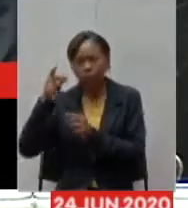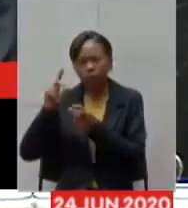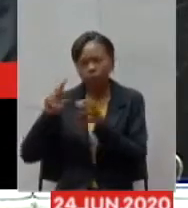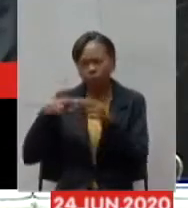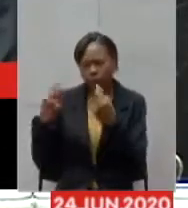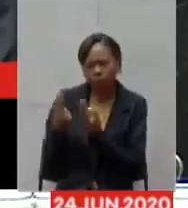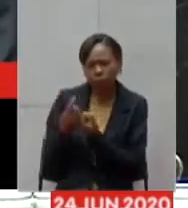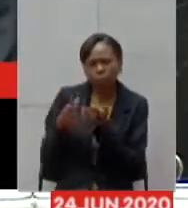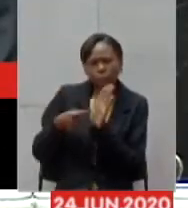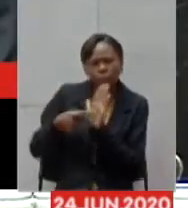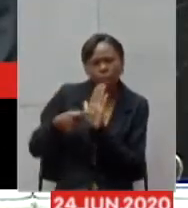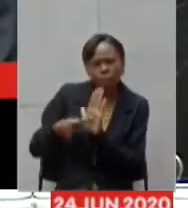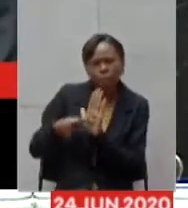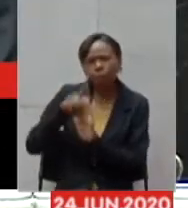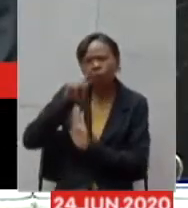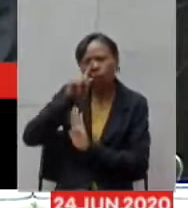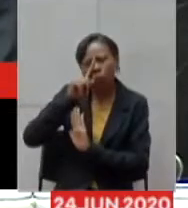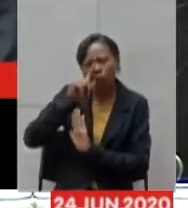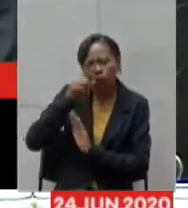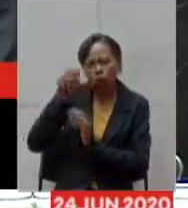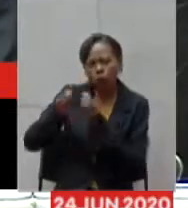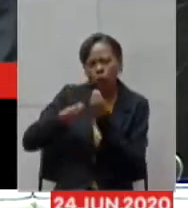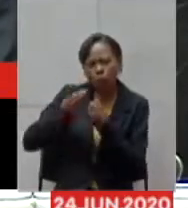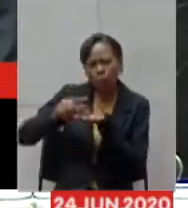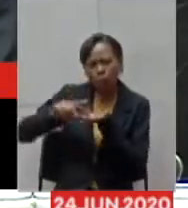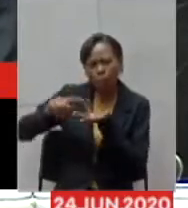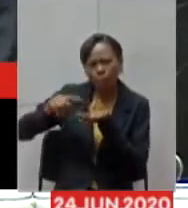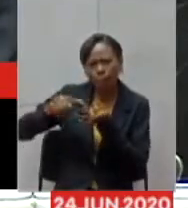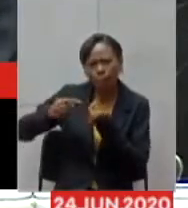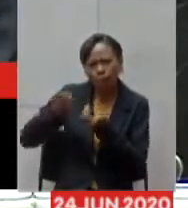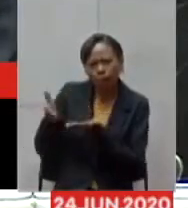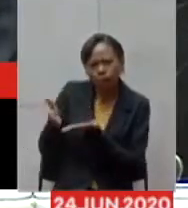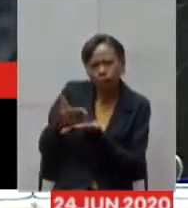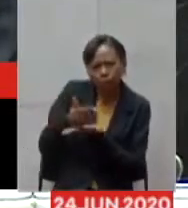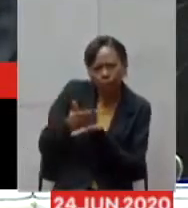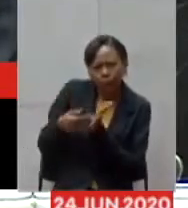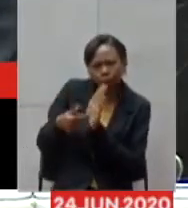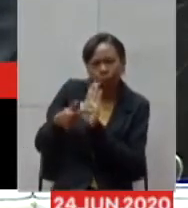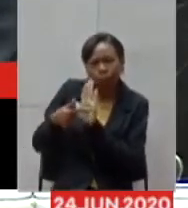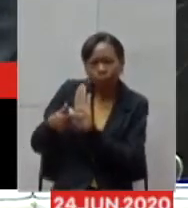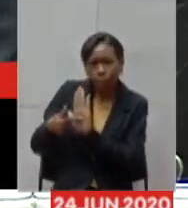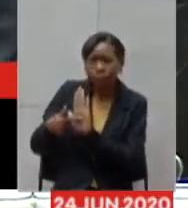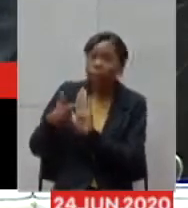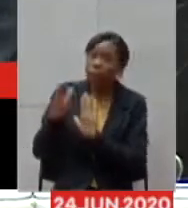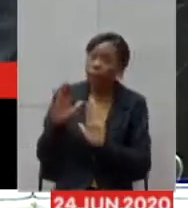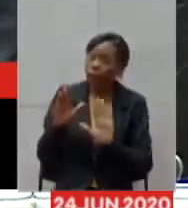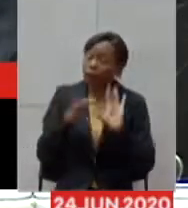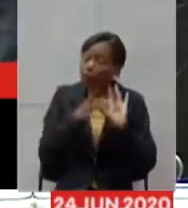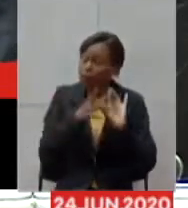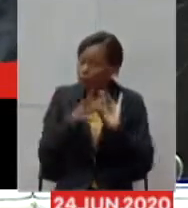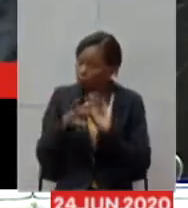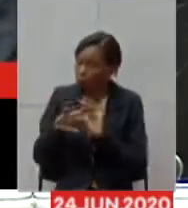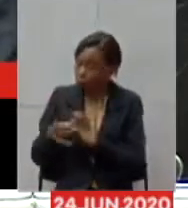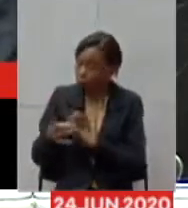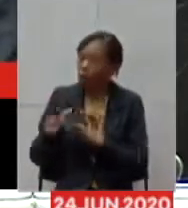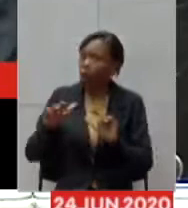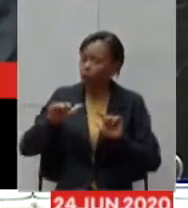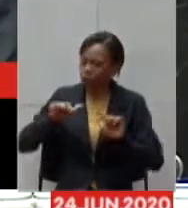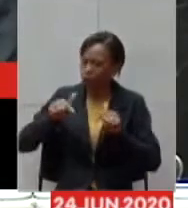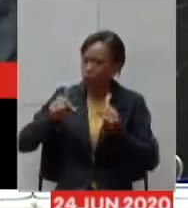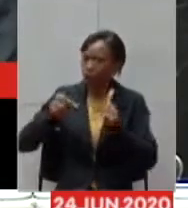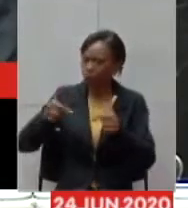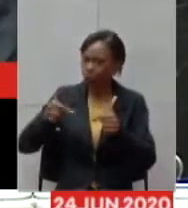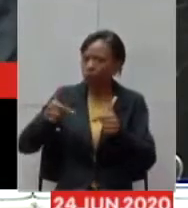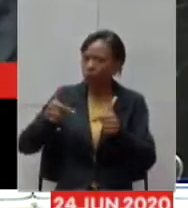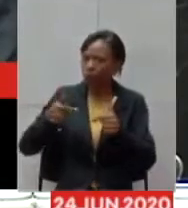era o risco então dentro desse contexto nós fizemos uma ação importante há 21 dias